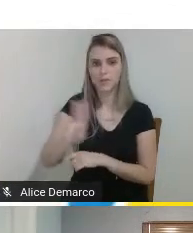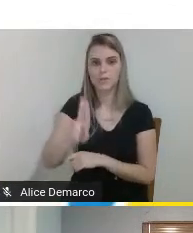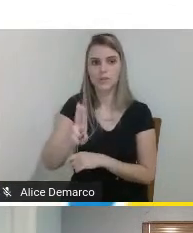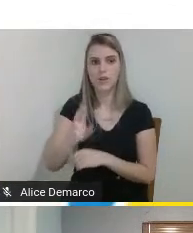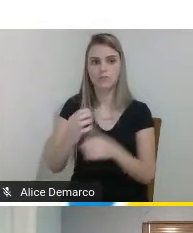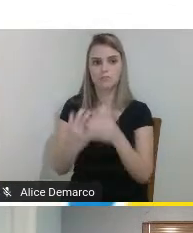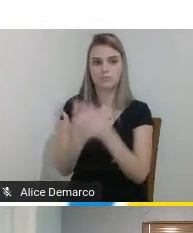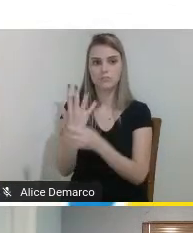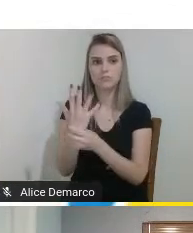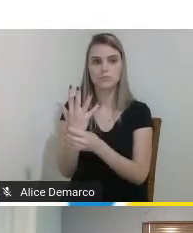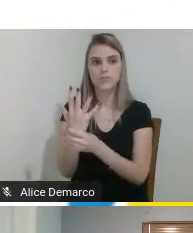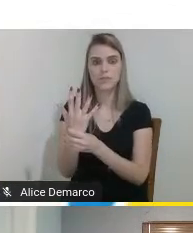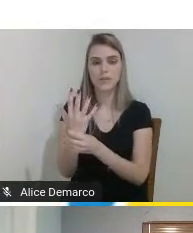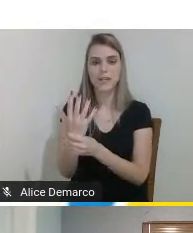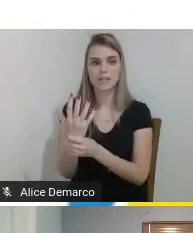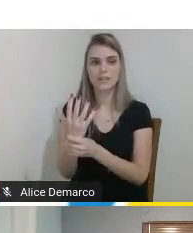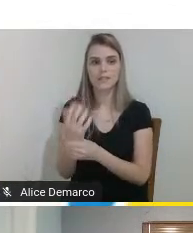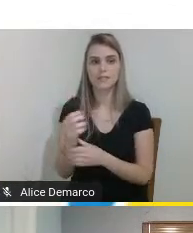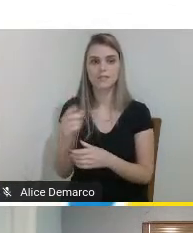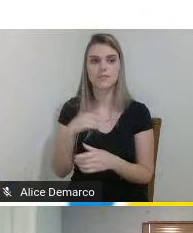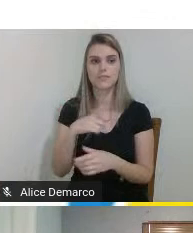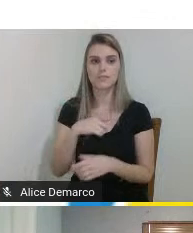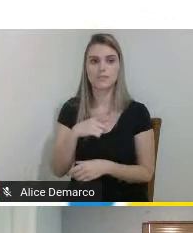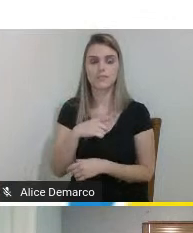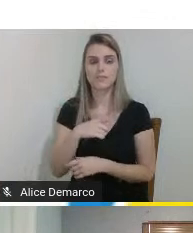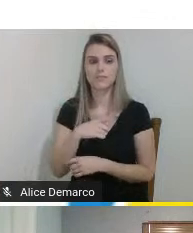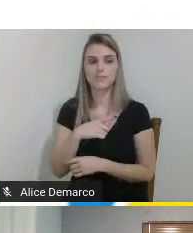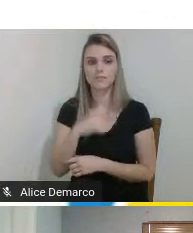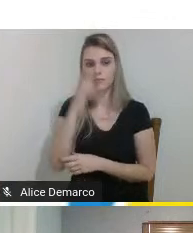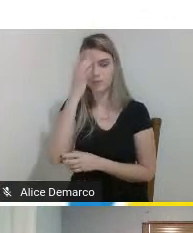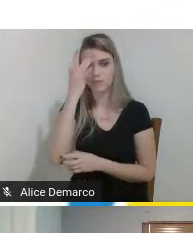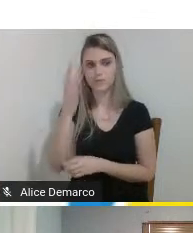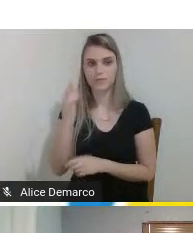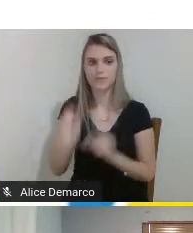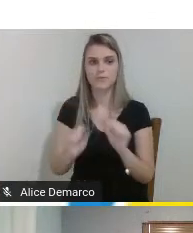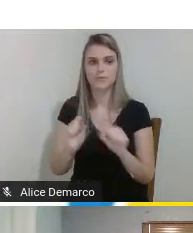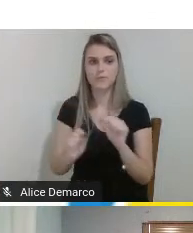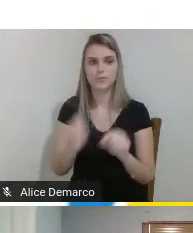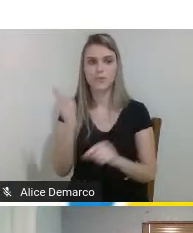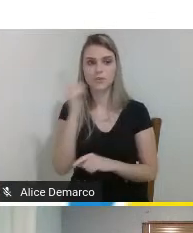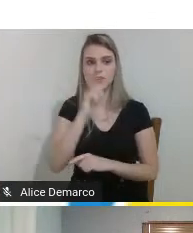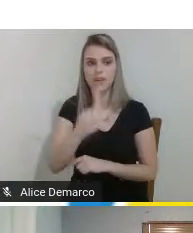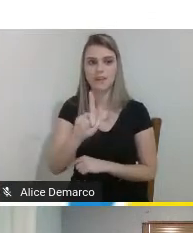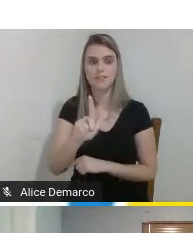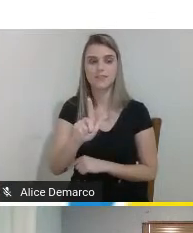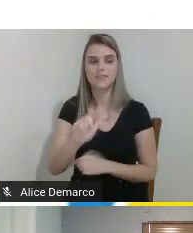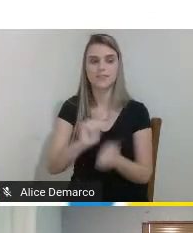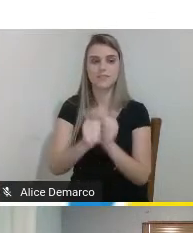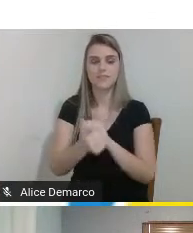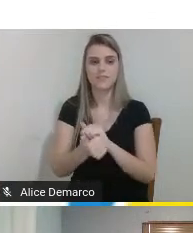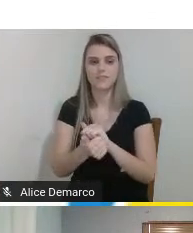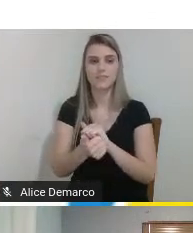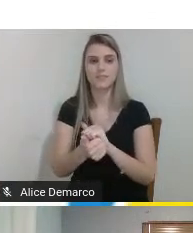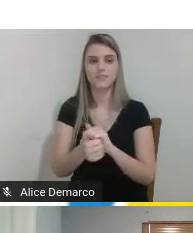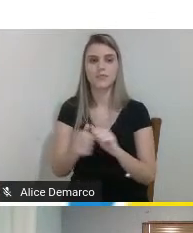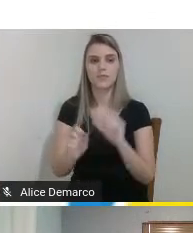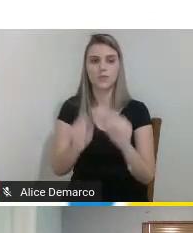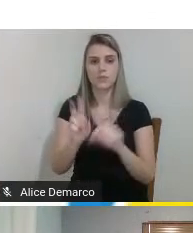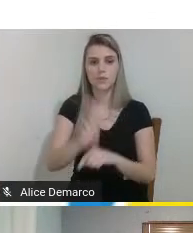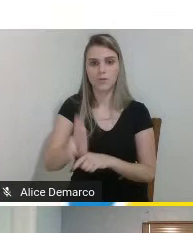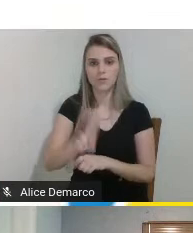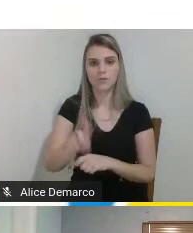usuário deixando assim bem mais fácil para ele conseguir se adaptar à utilização dela.